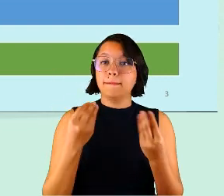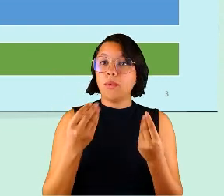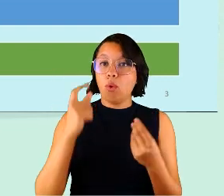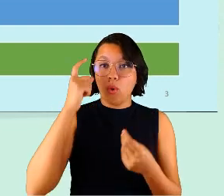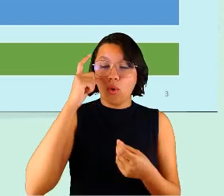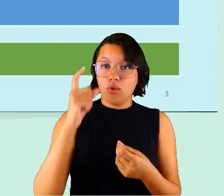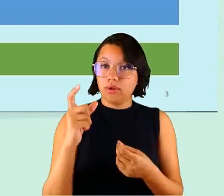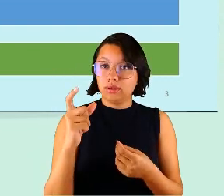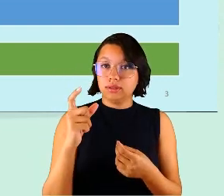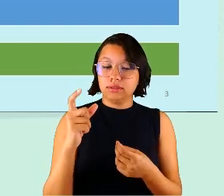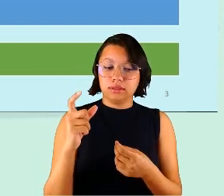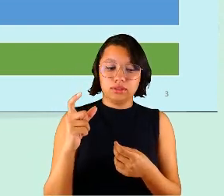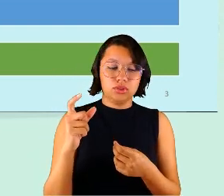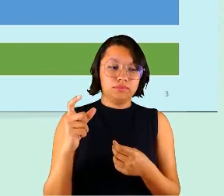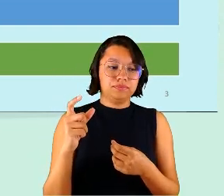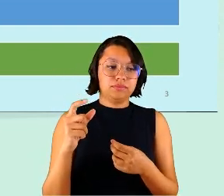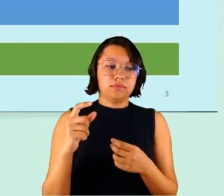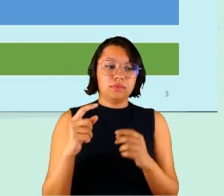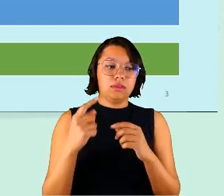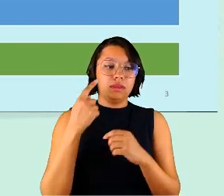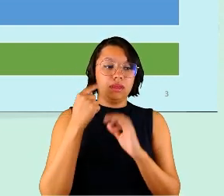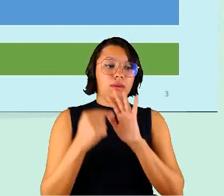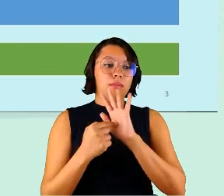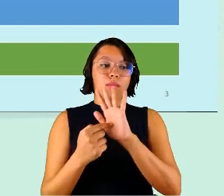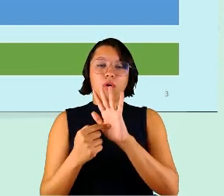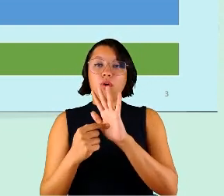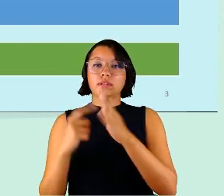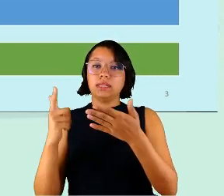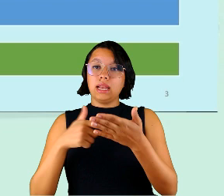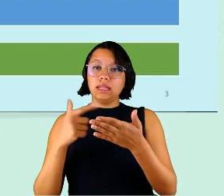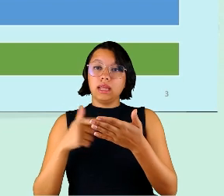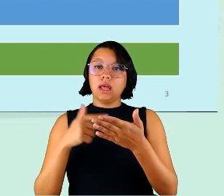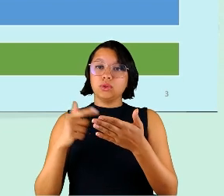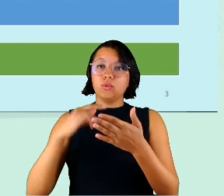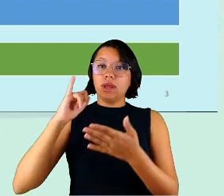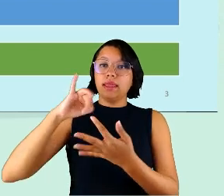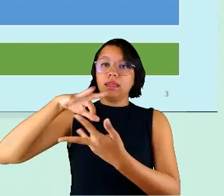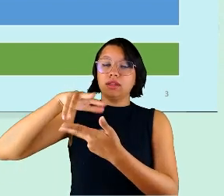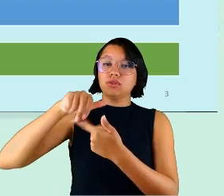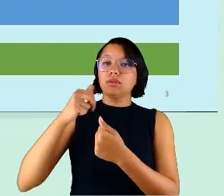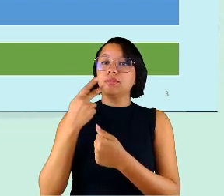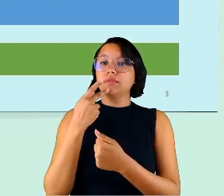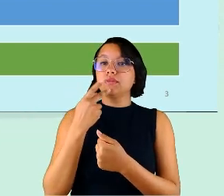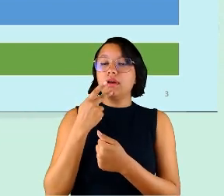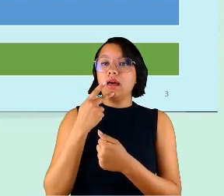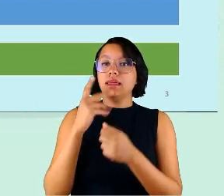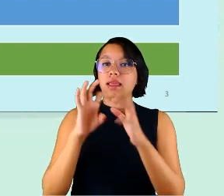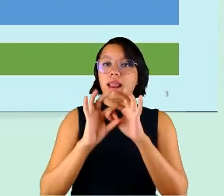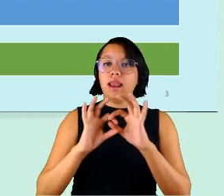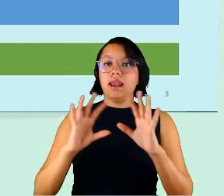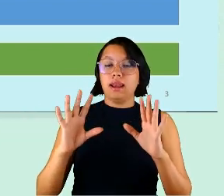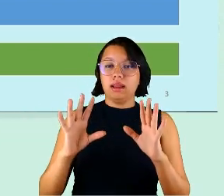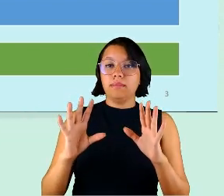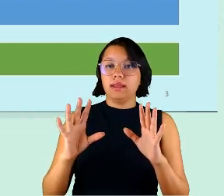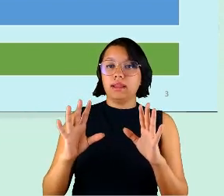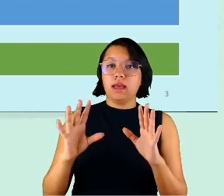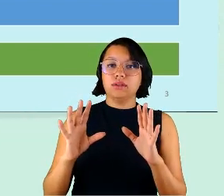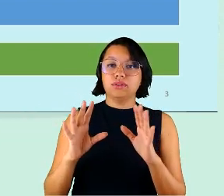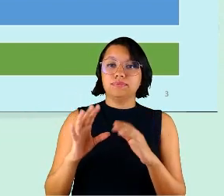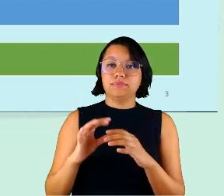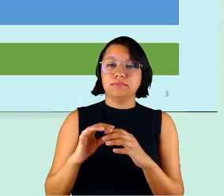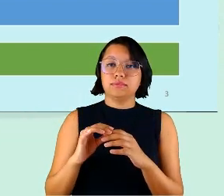interessante, que aparece também na literatura internacional, que fala da liberdade, né, da